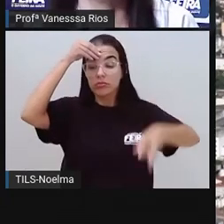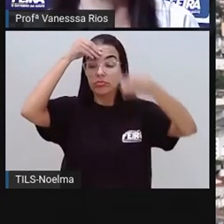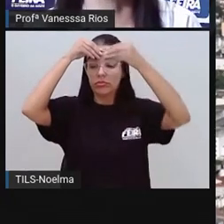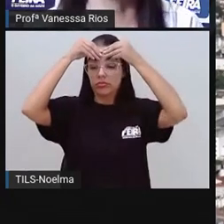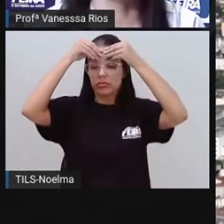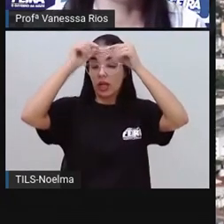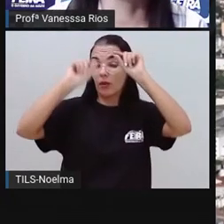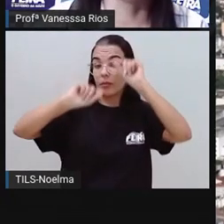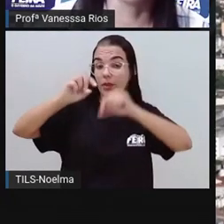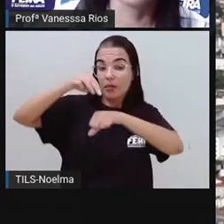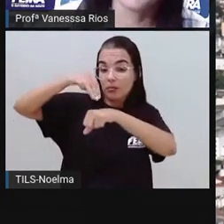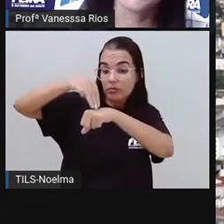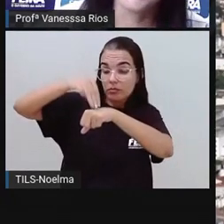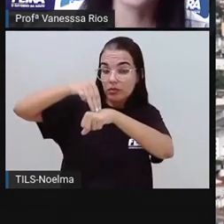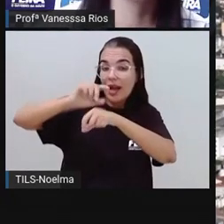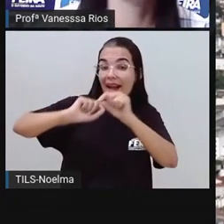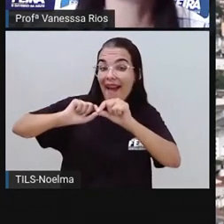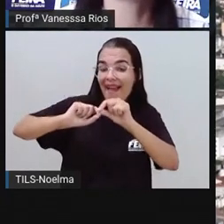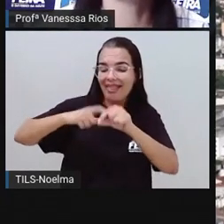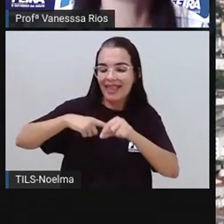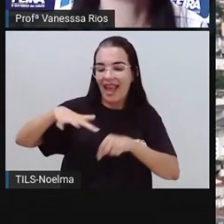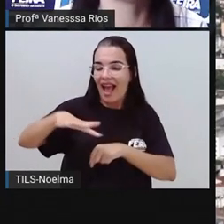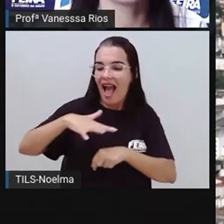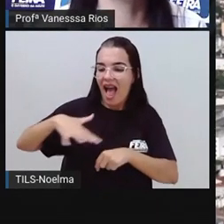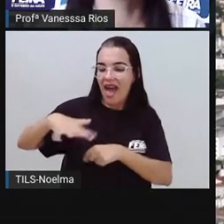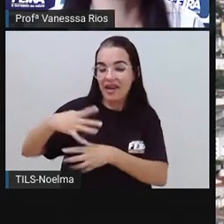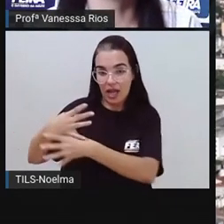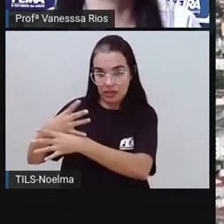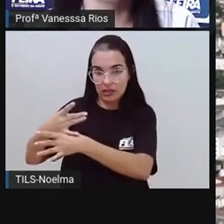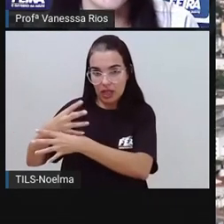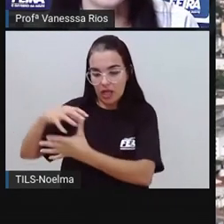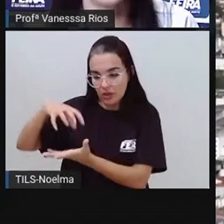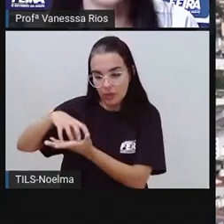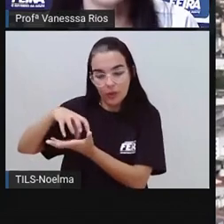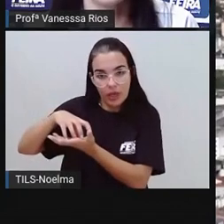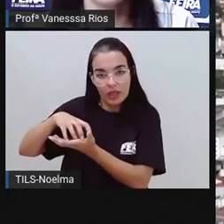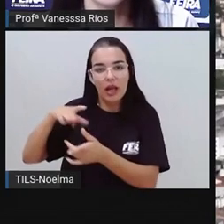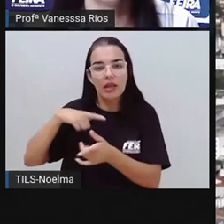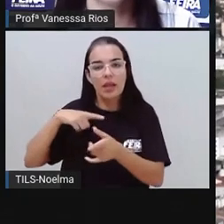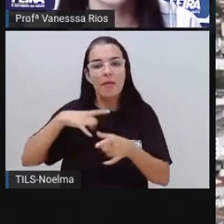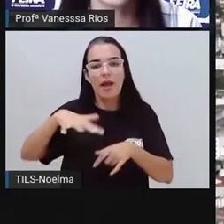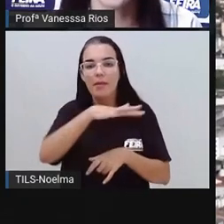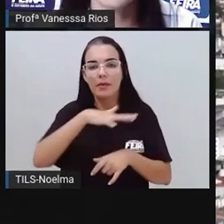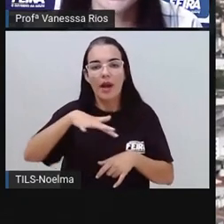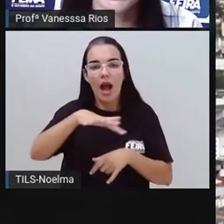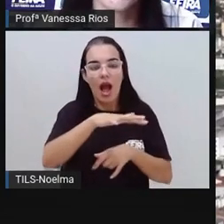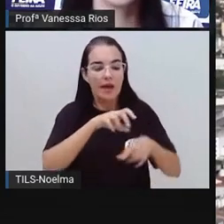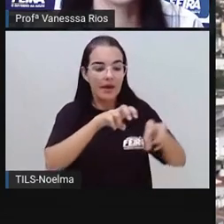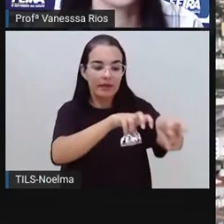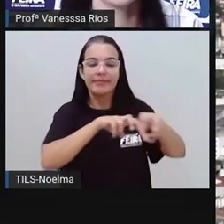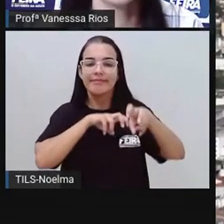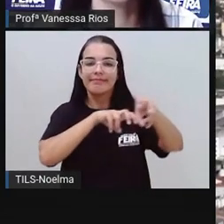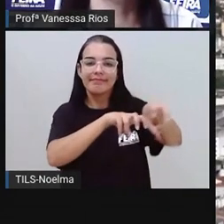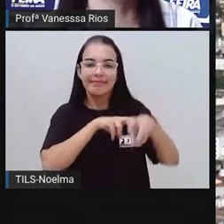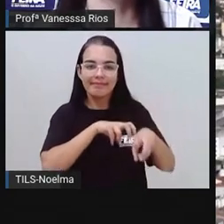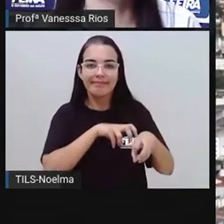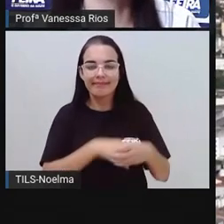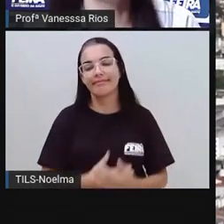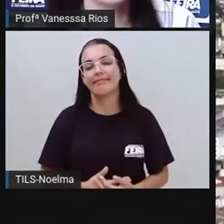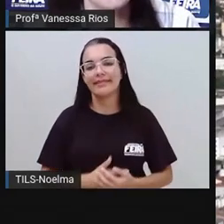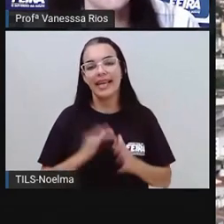formado por área urbana e também por área rural. E a área urbana é justamente